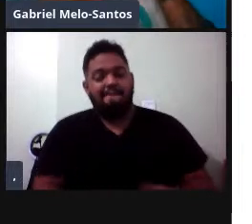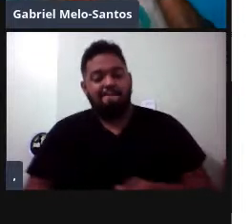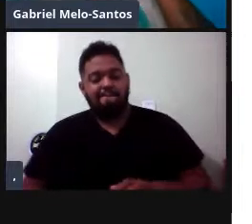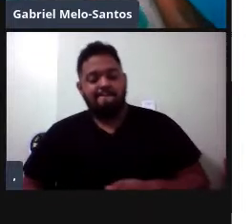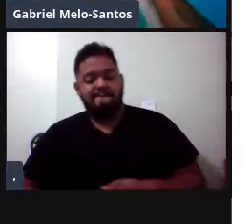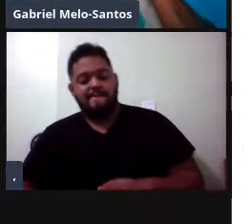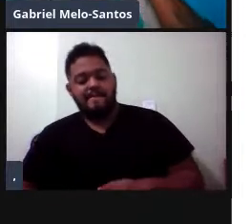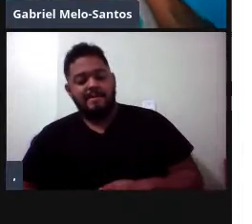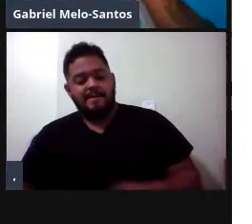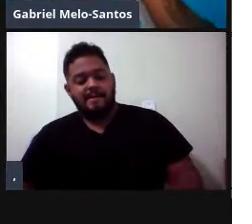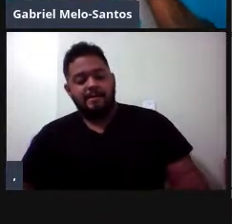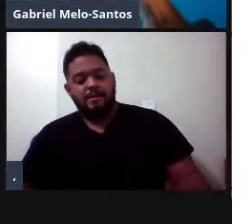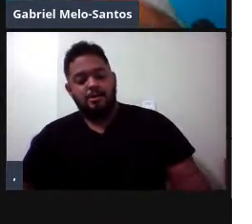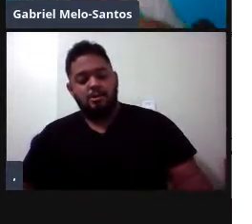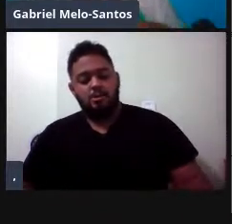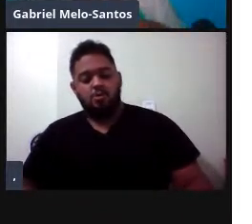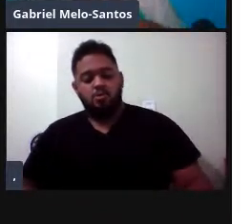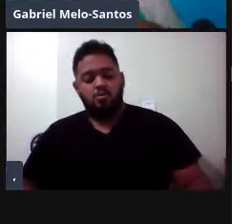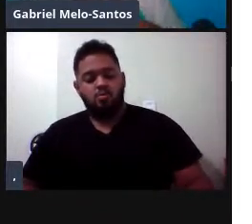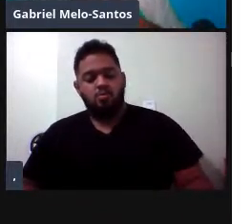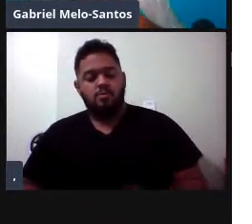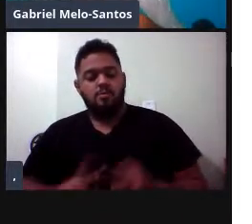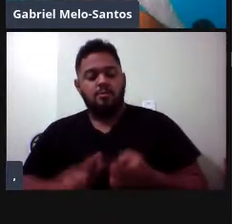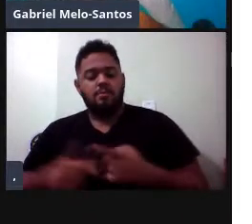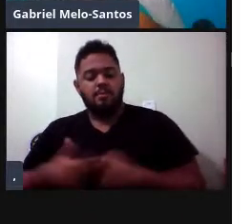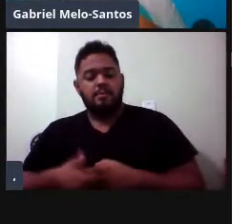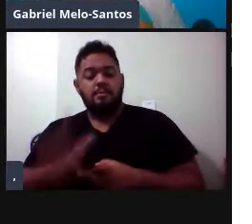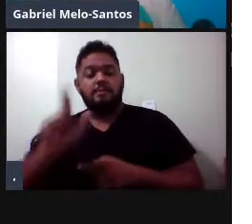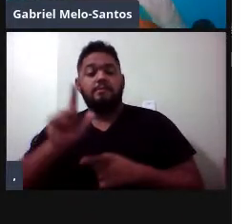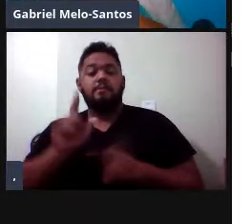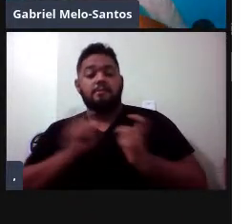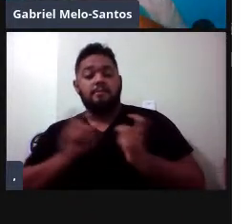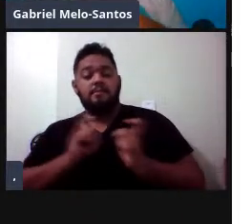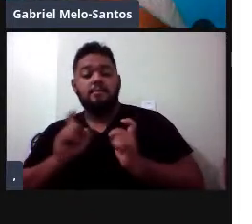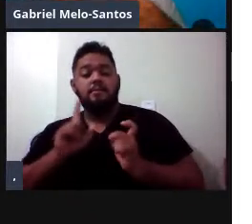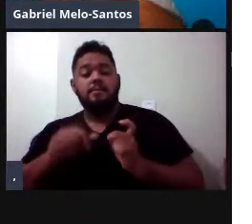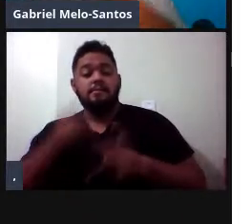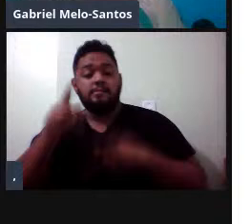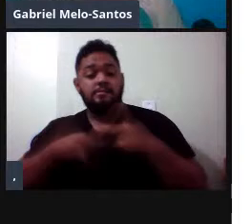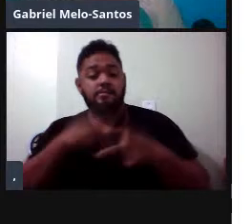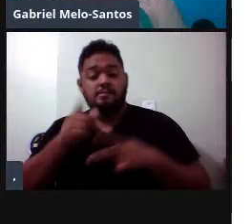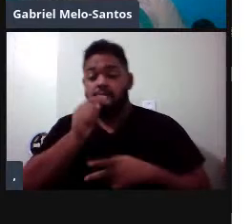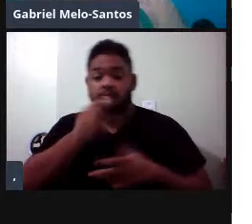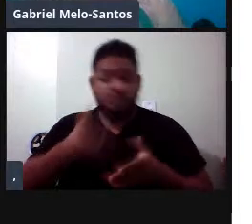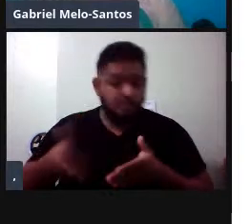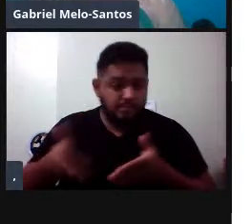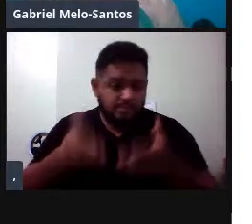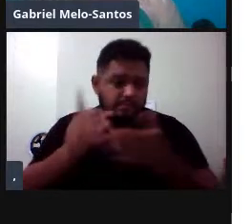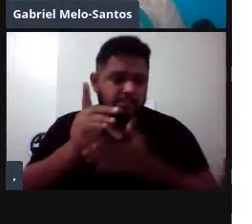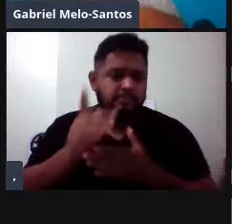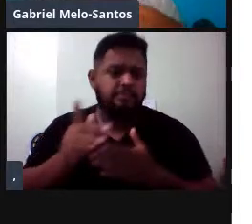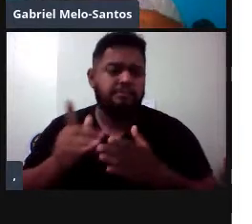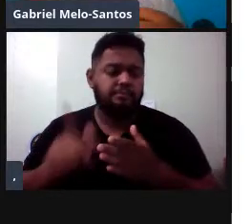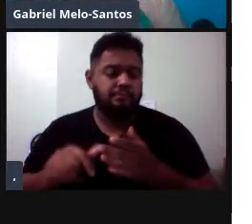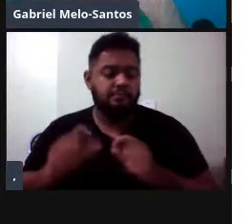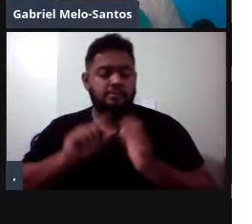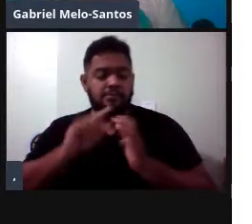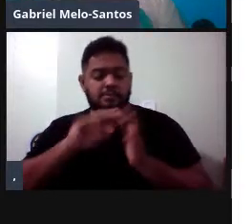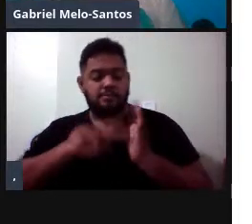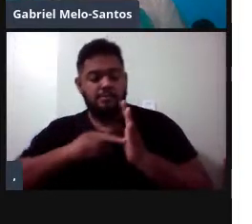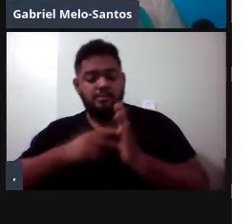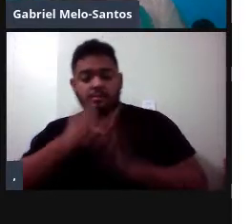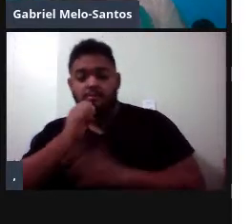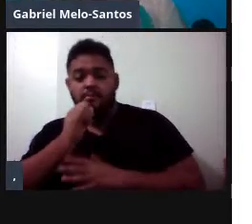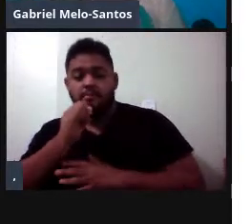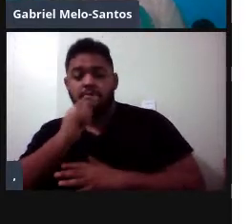E em outra discussão que é interessante fazer são as populações de rio que apresentaram uma diferenciação grande, maior do que do